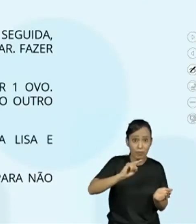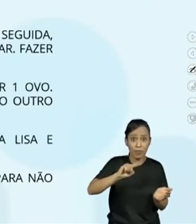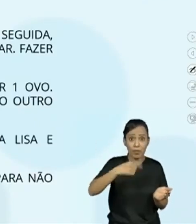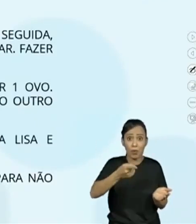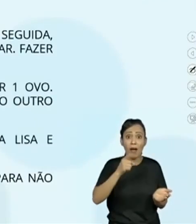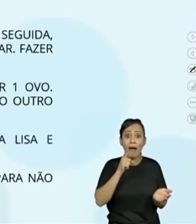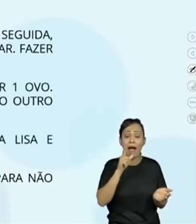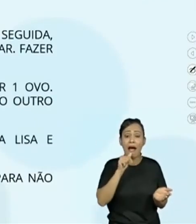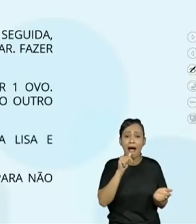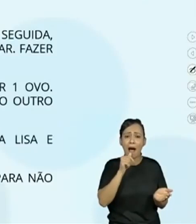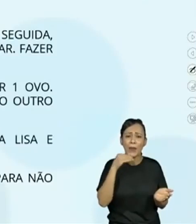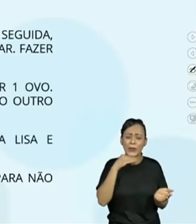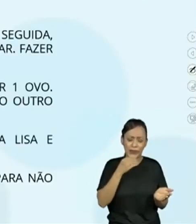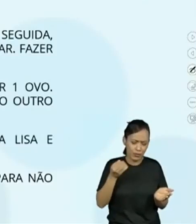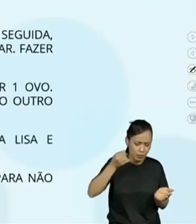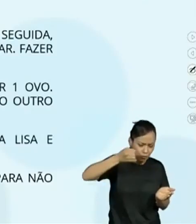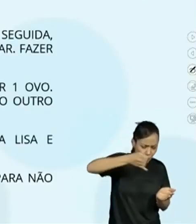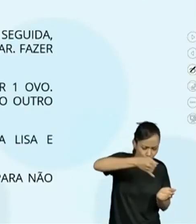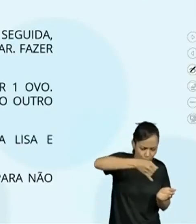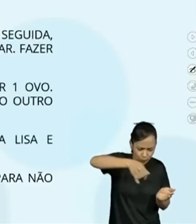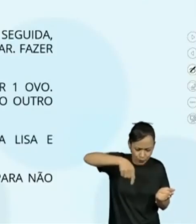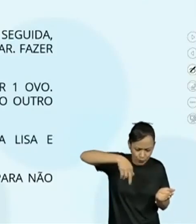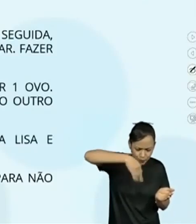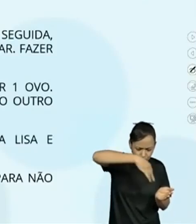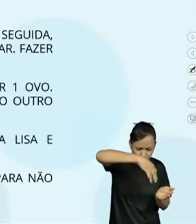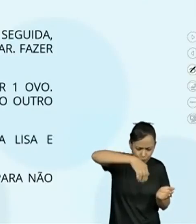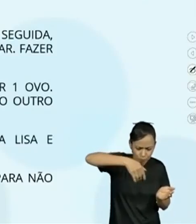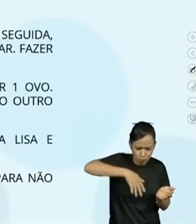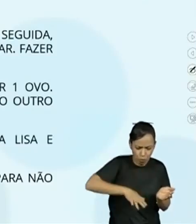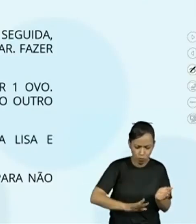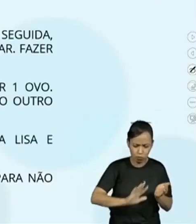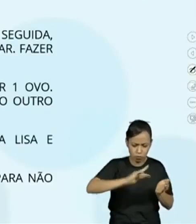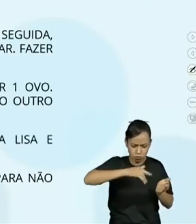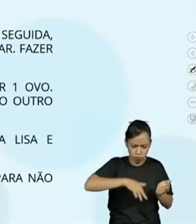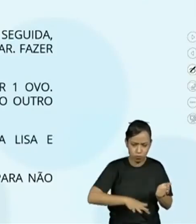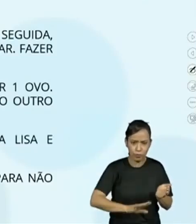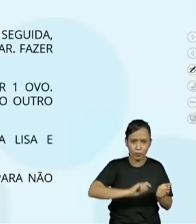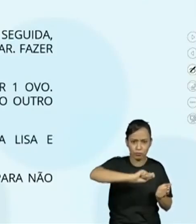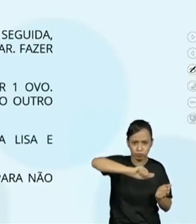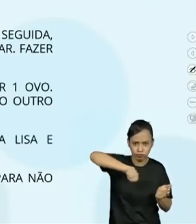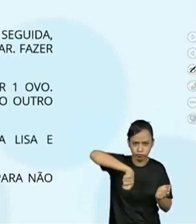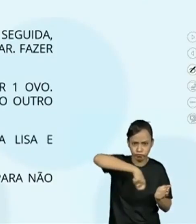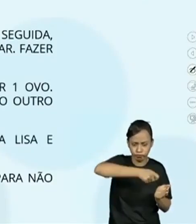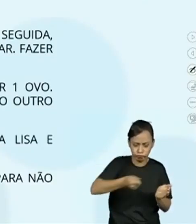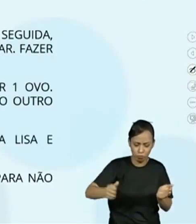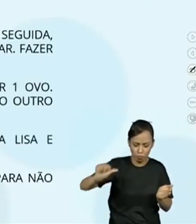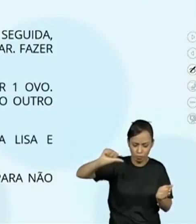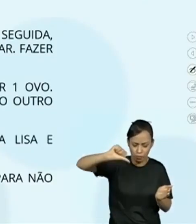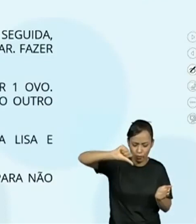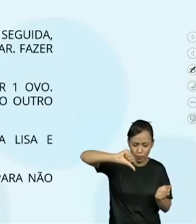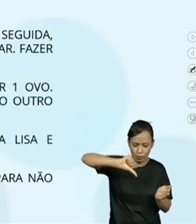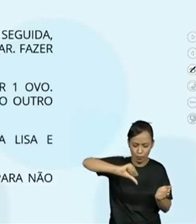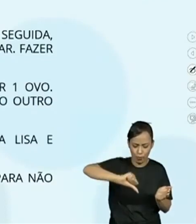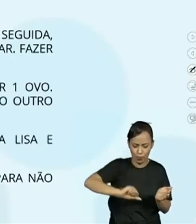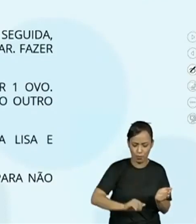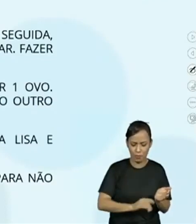quente para escaldar. Fazer uma farofinha. Esperar esfriar um pouco.